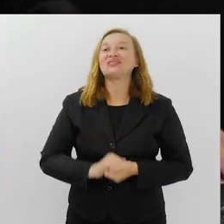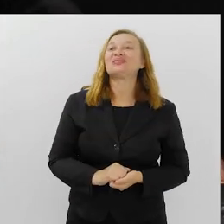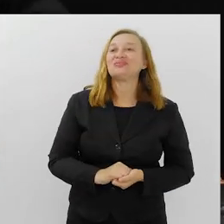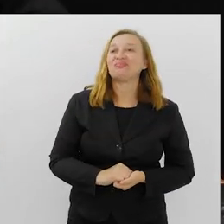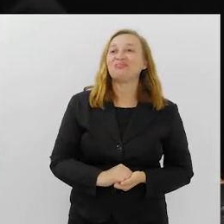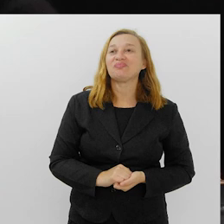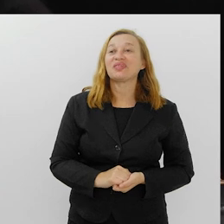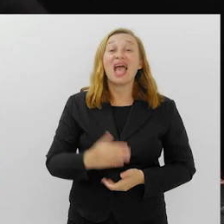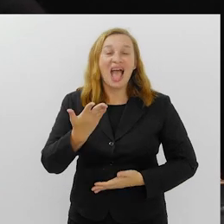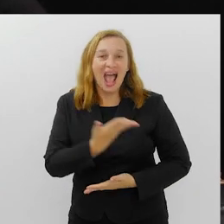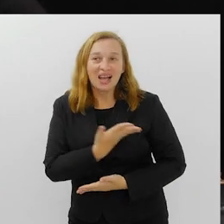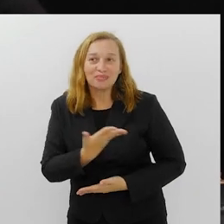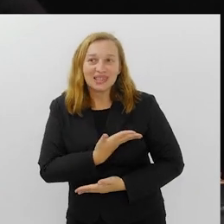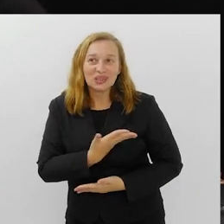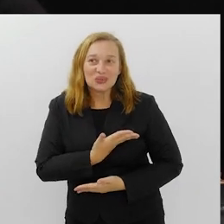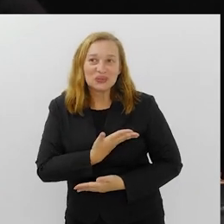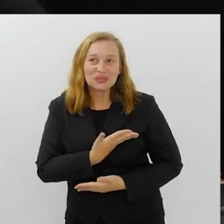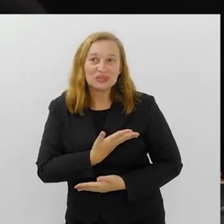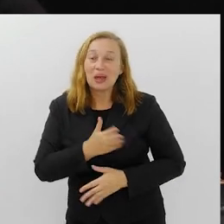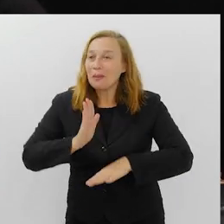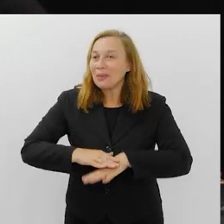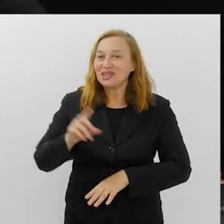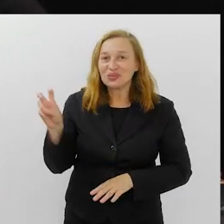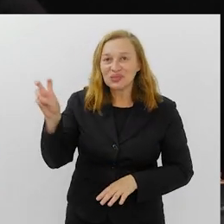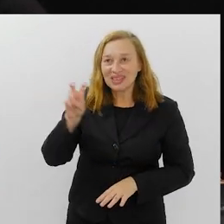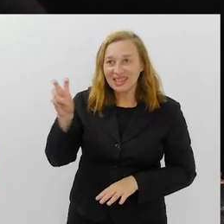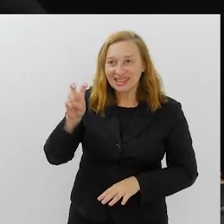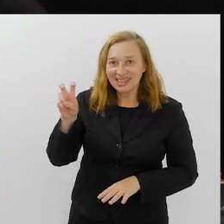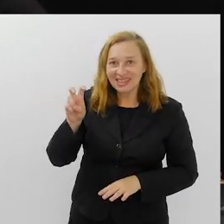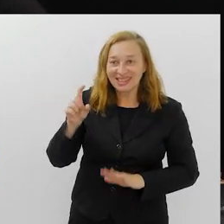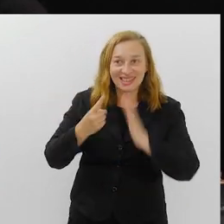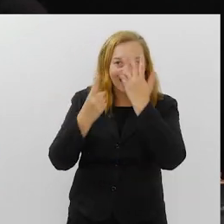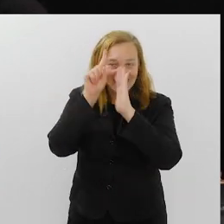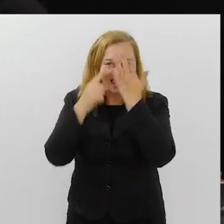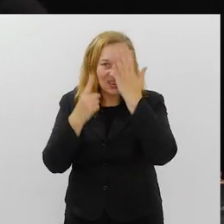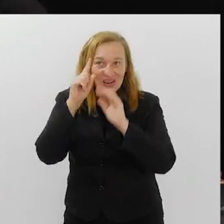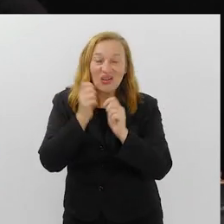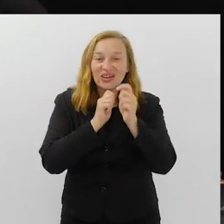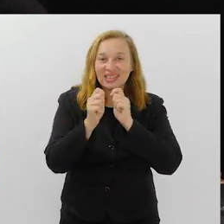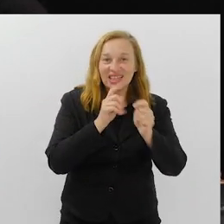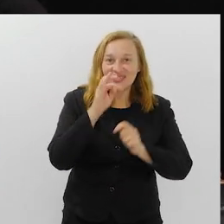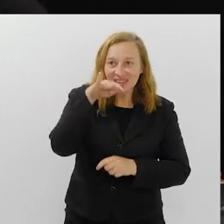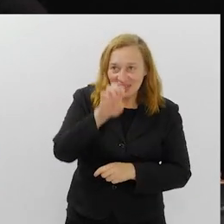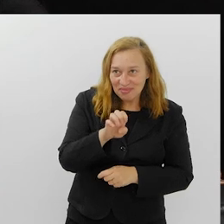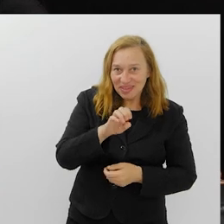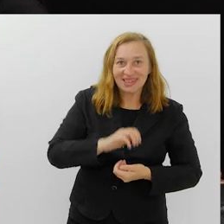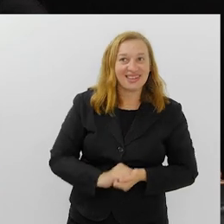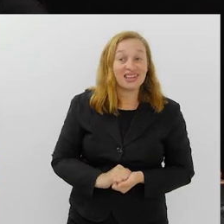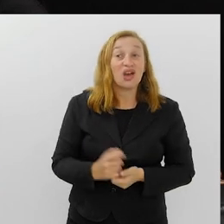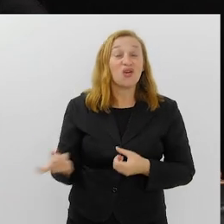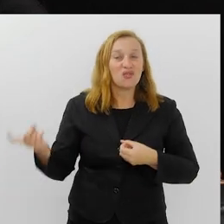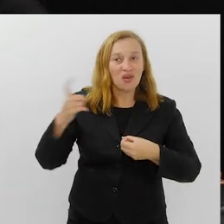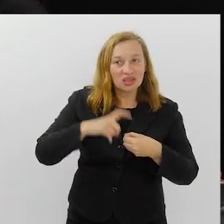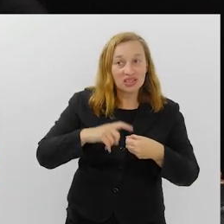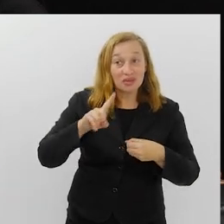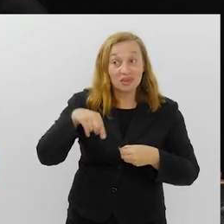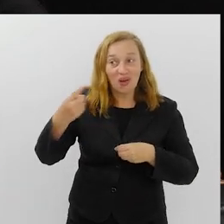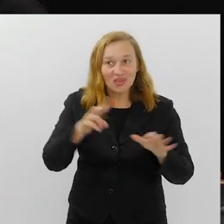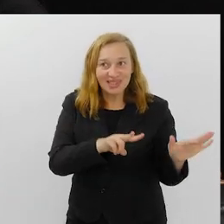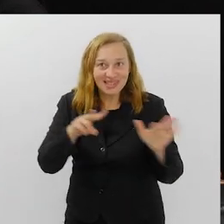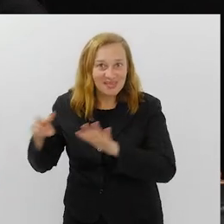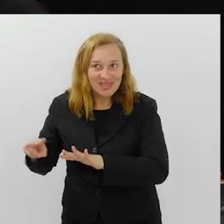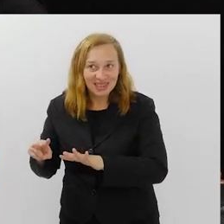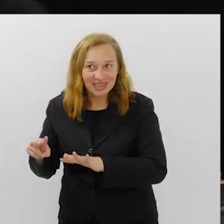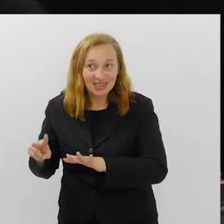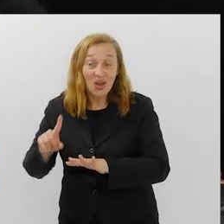tá certo amigos esse foi mais um Quintas com Quintais na entrevista com Felipe Ferreira voltamos